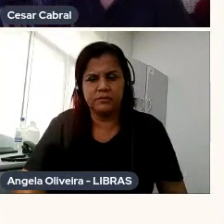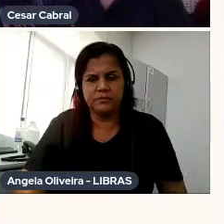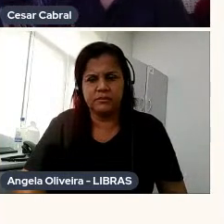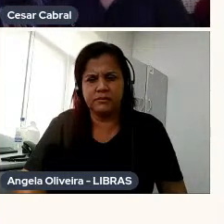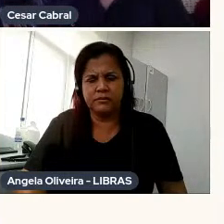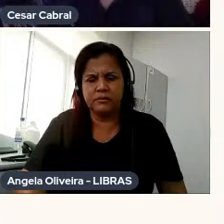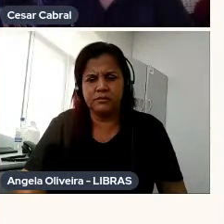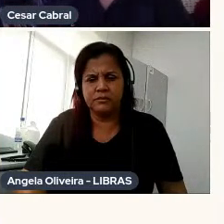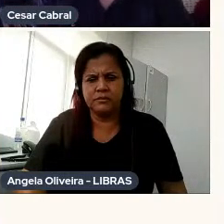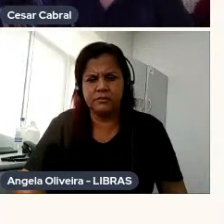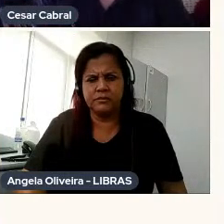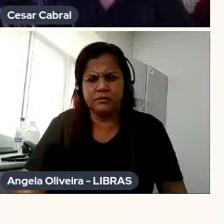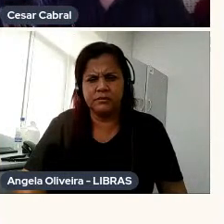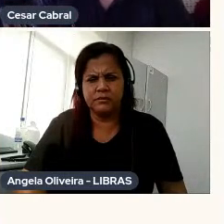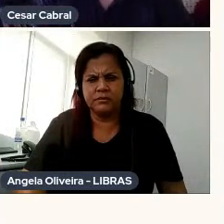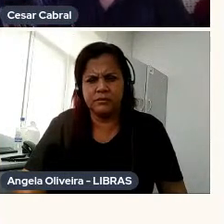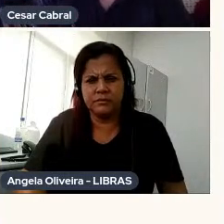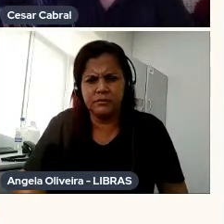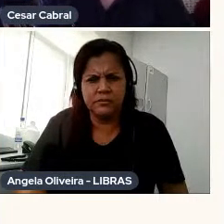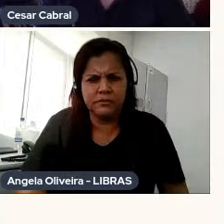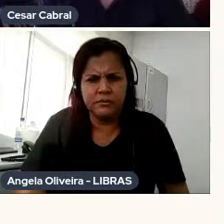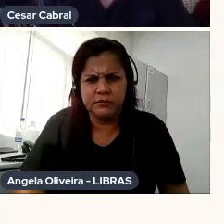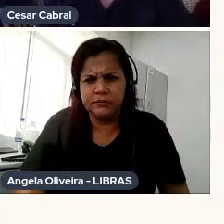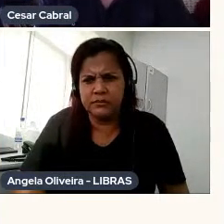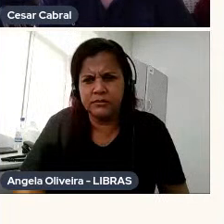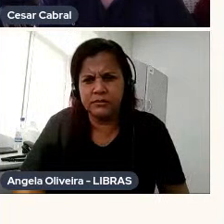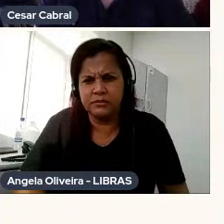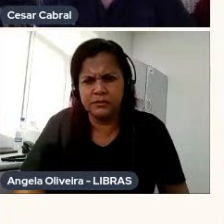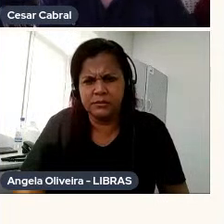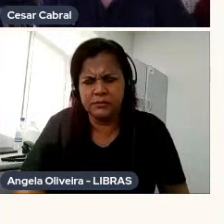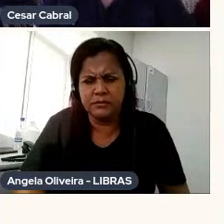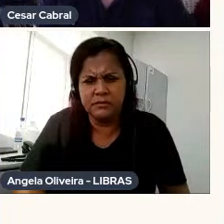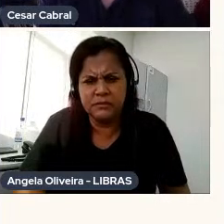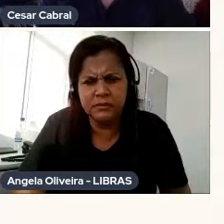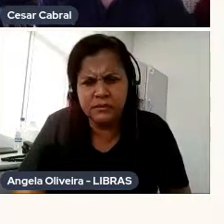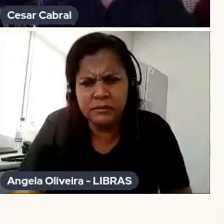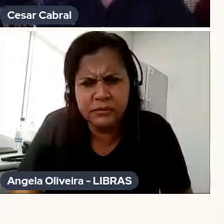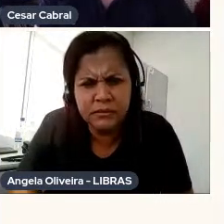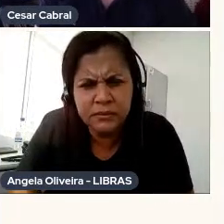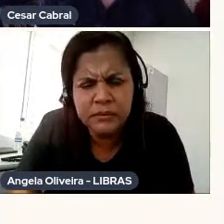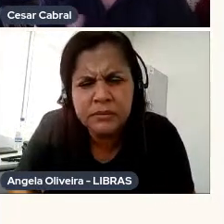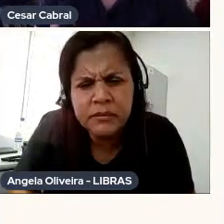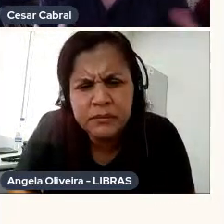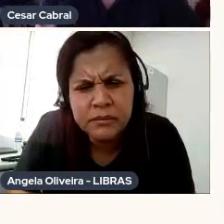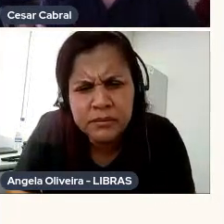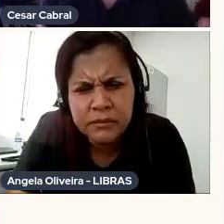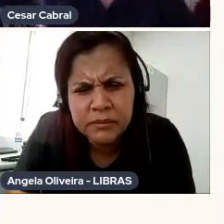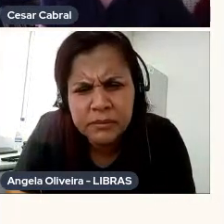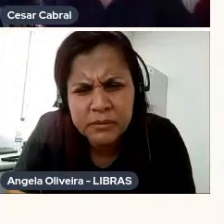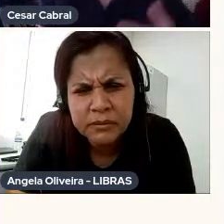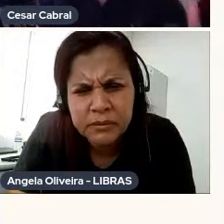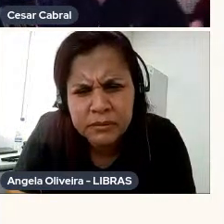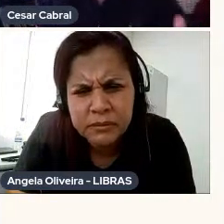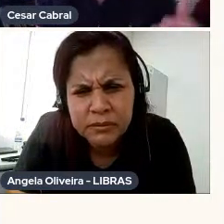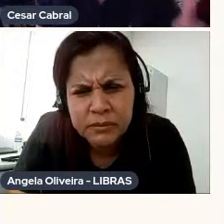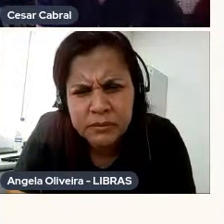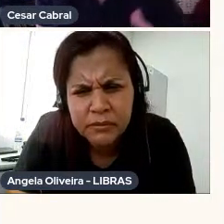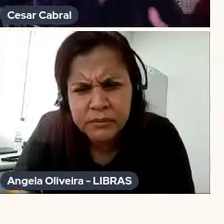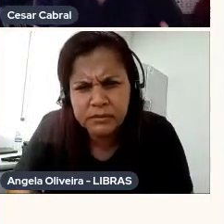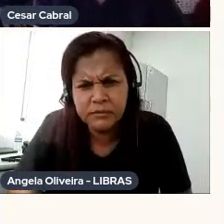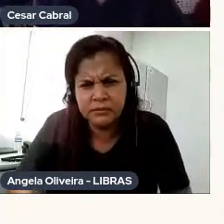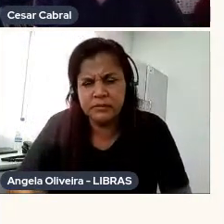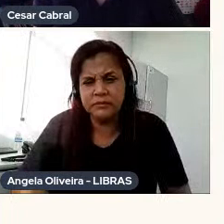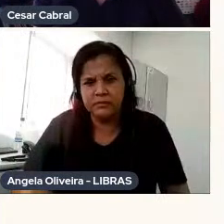efeitos, né, assim, não tinha o que aparecia, a gente pegava, né, a gente tava aprendendo, mas, ao mesmo tempo, era um trabalho, mantinha,